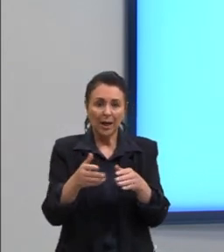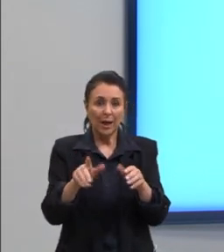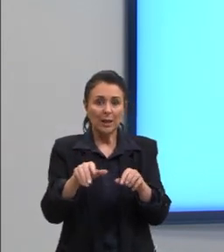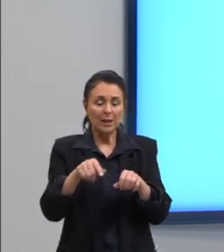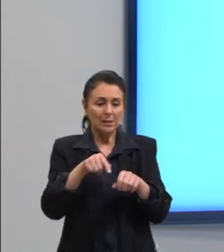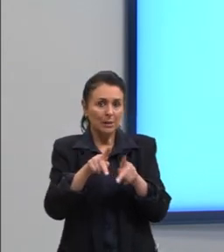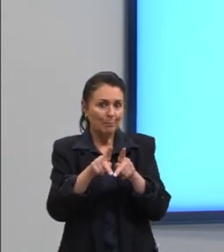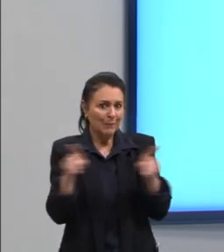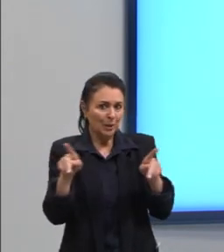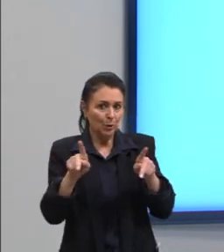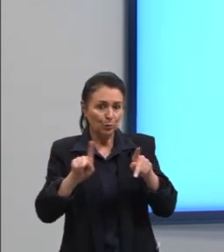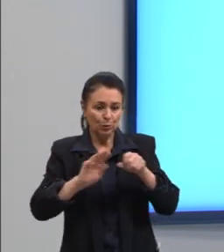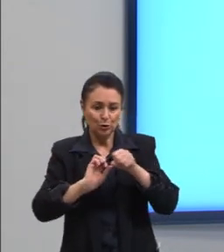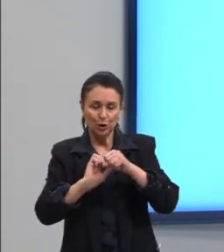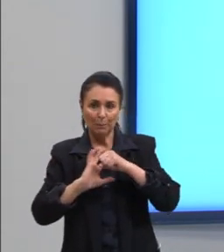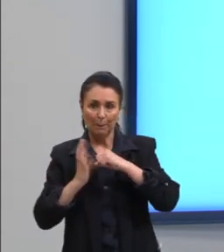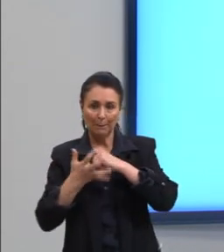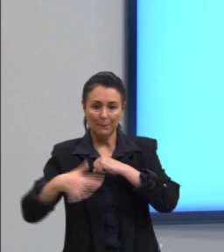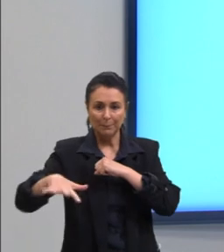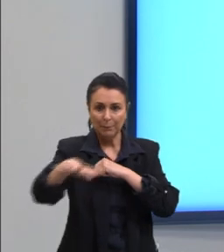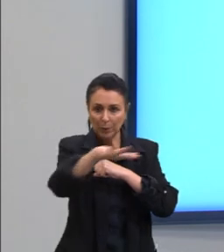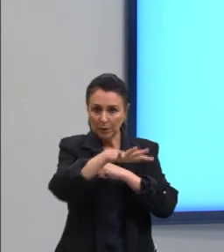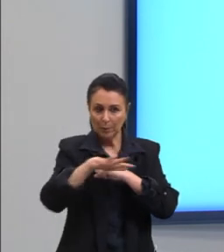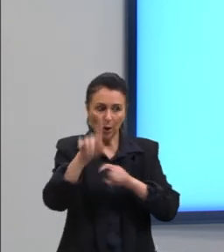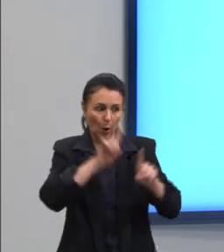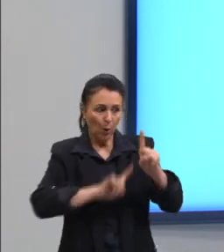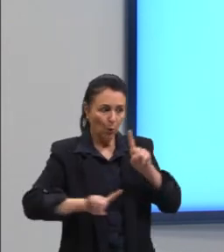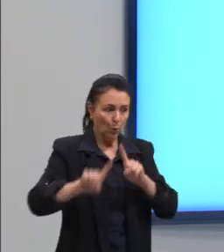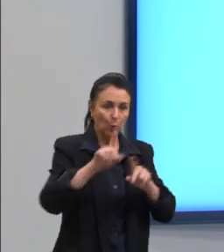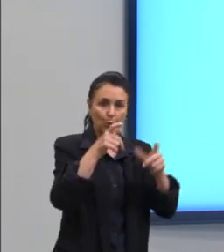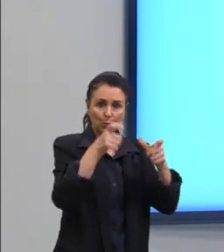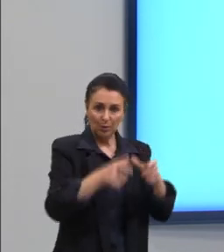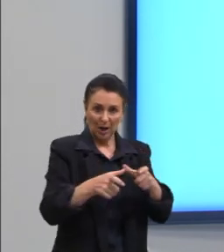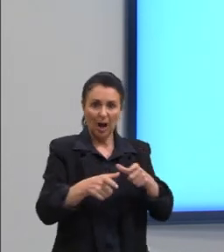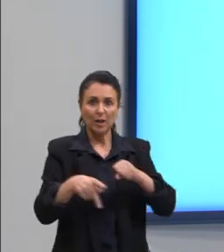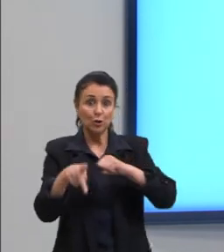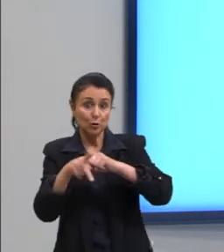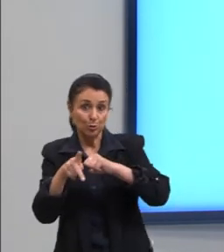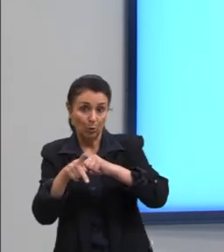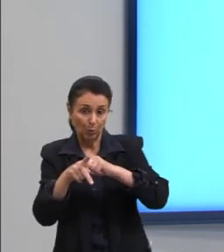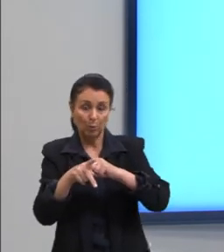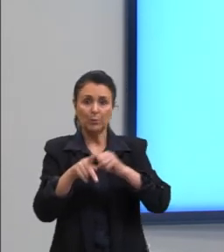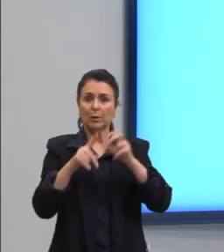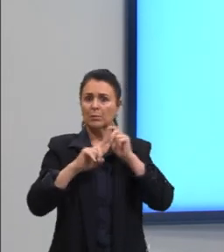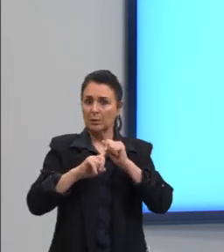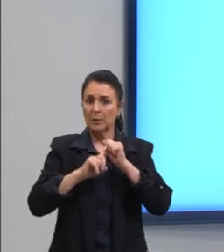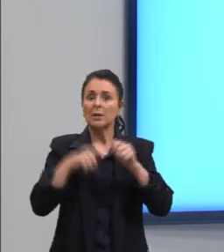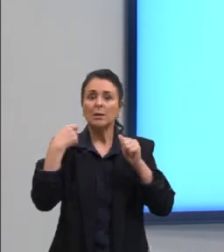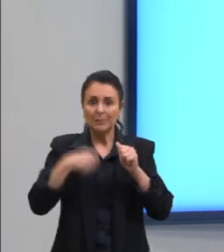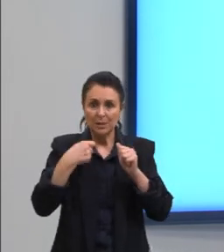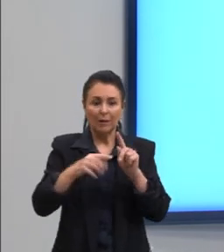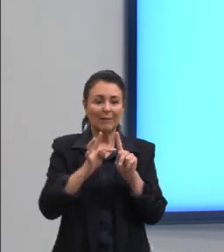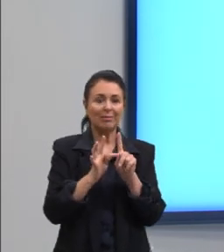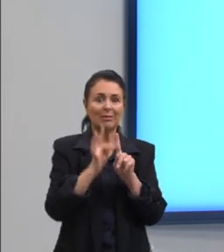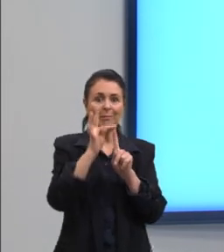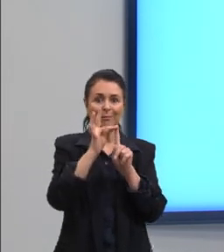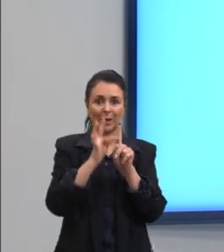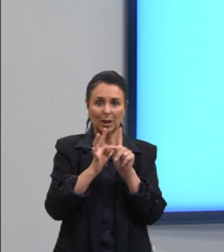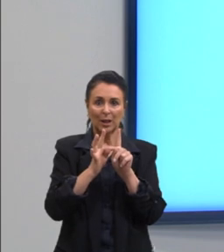entrar em locais dependendo do local alguns shoppings cobravam então que a gente então fizesse essa medição para que